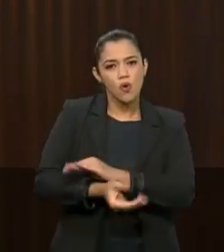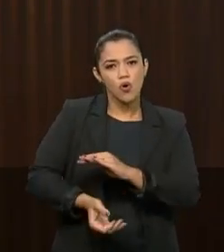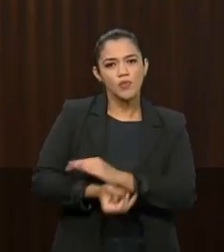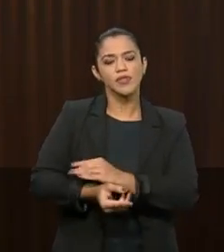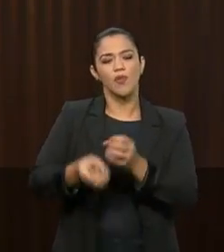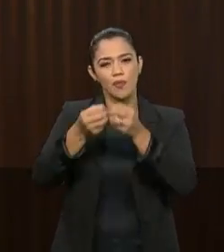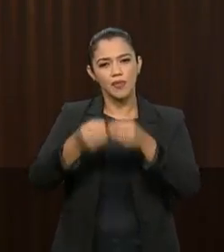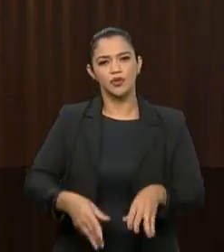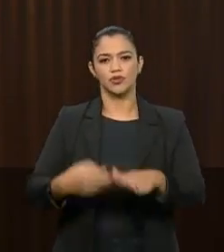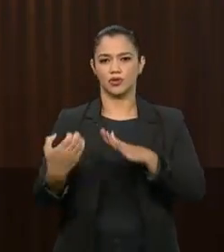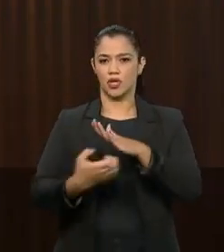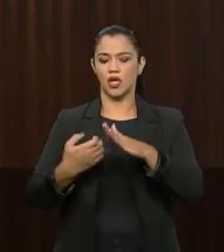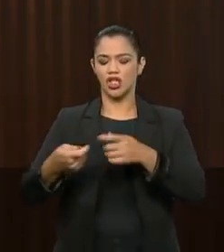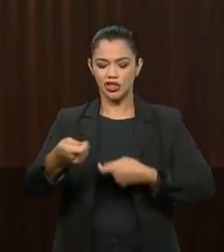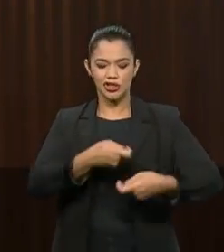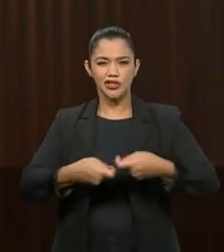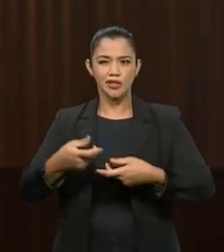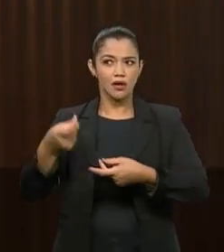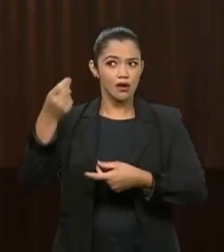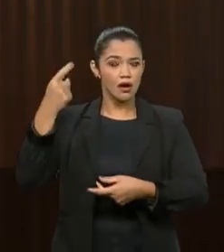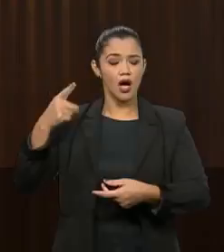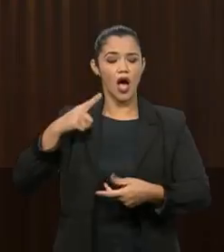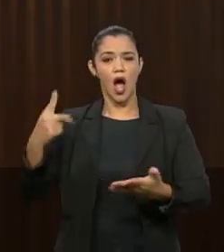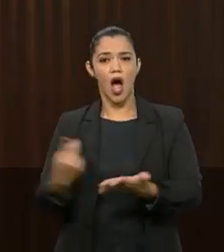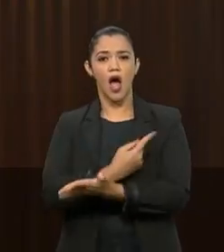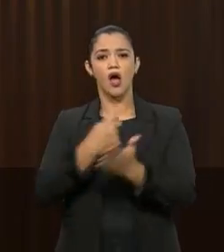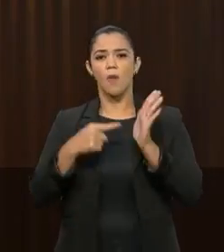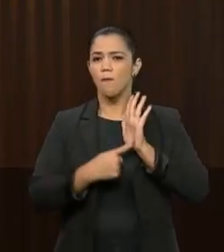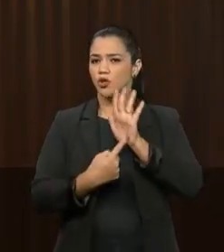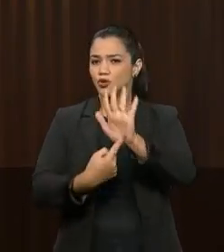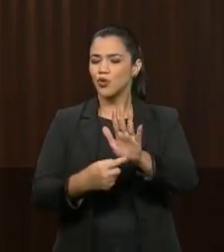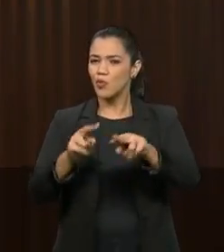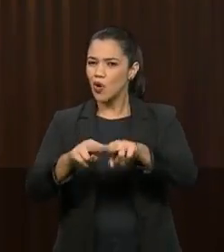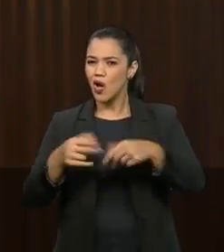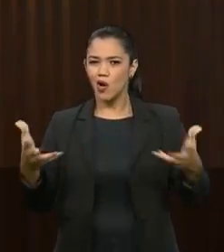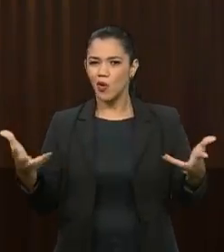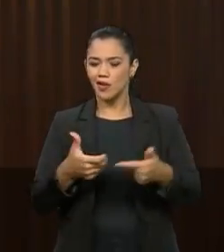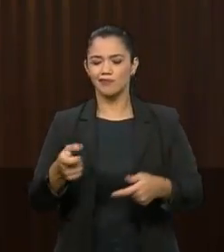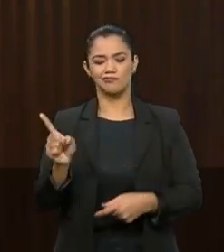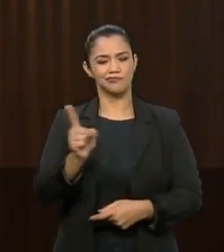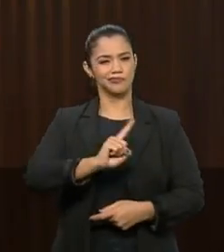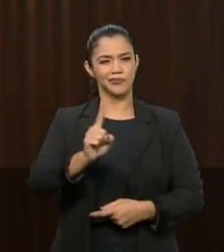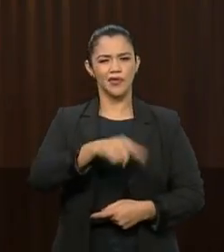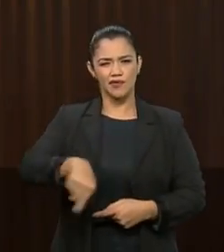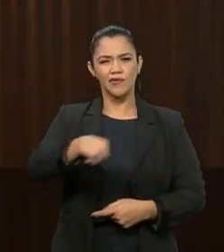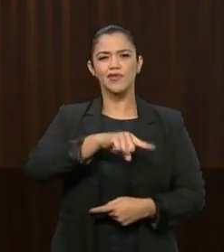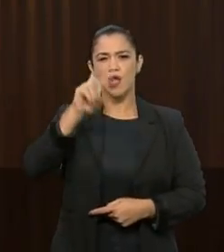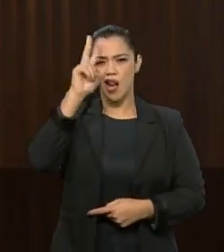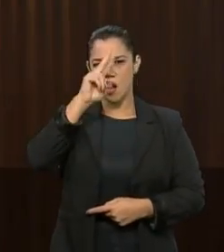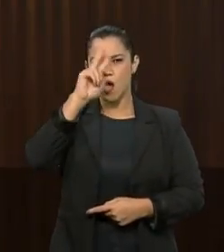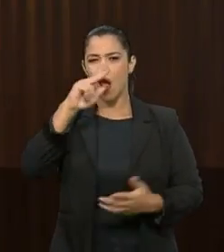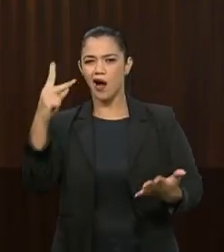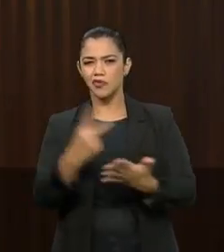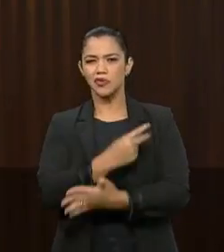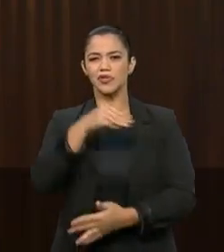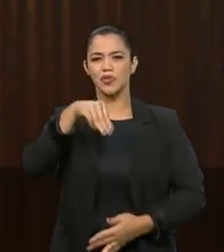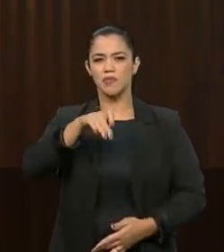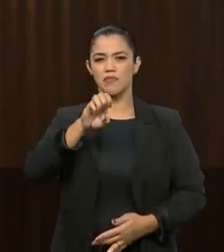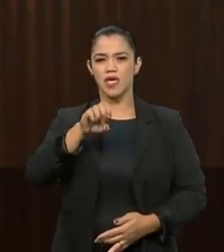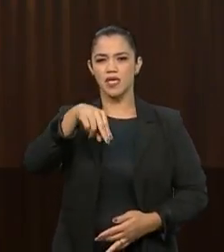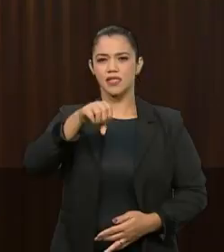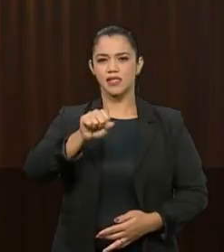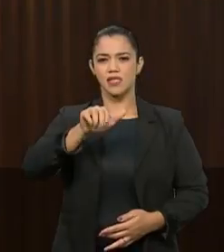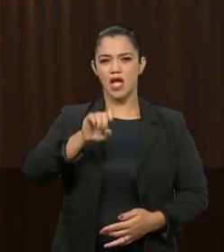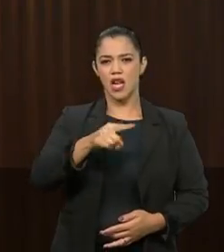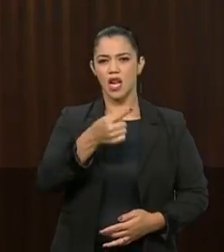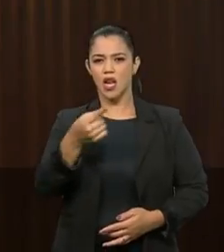gestões passadas, os Correios foram destaque não pelas entregas de qualidade. Quem não se lembra os escândalos do Mensalão e do